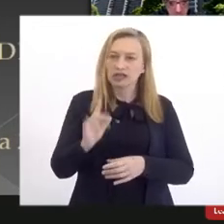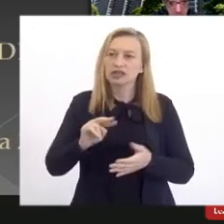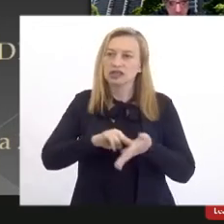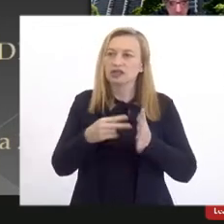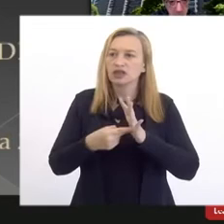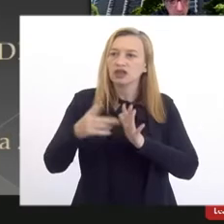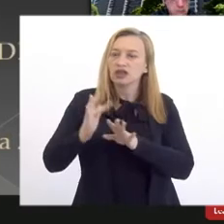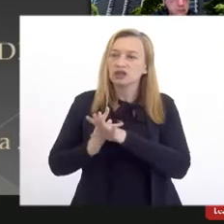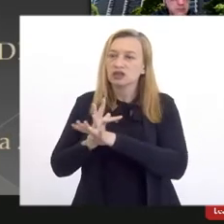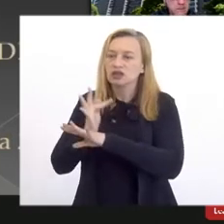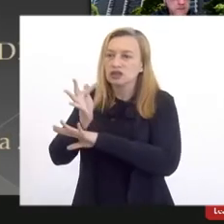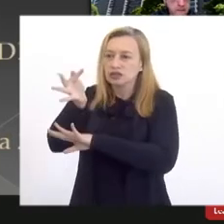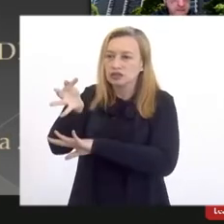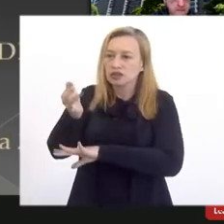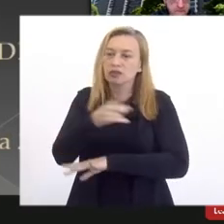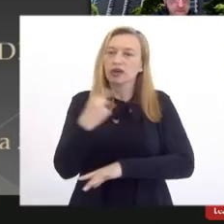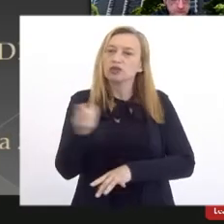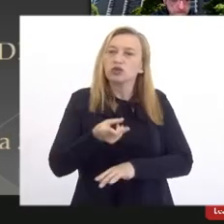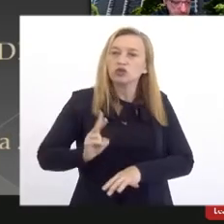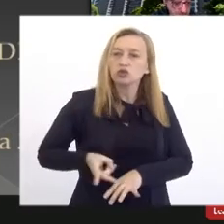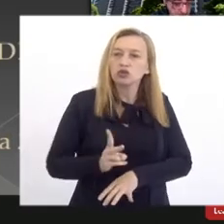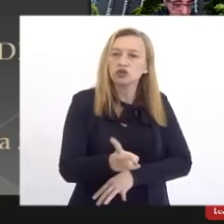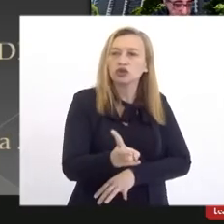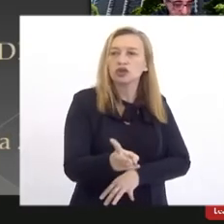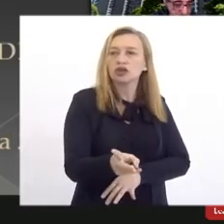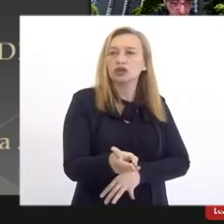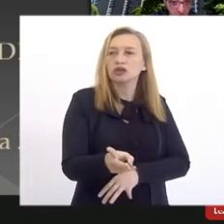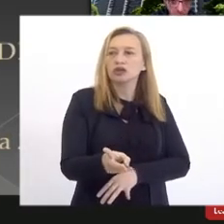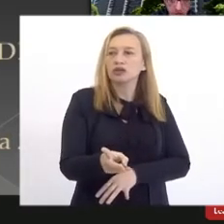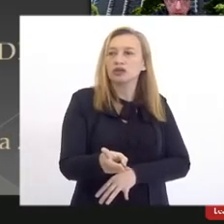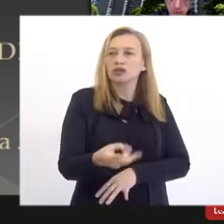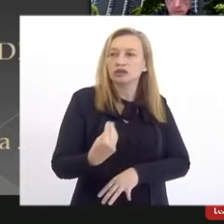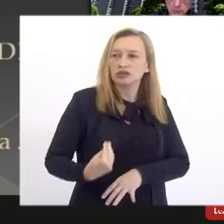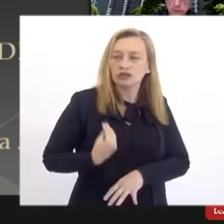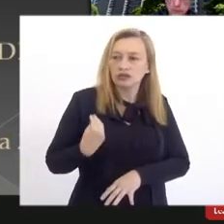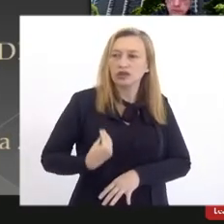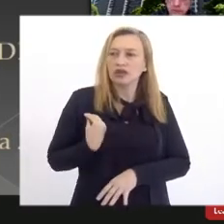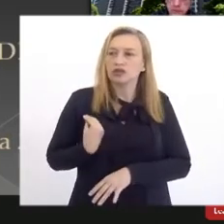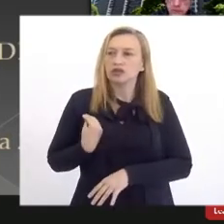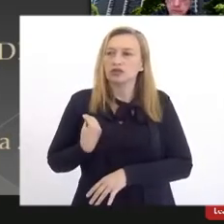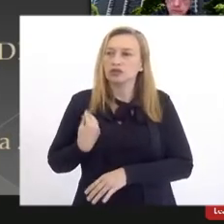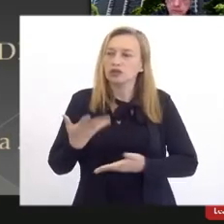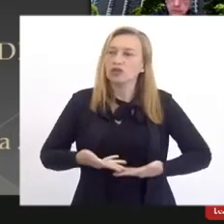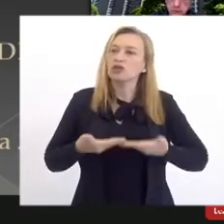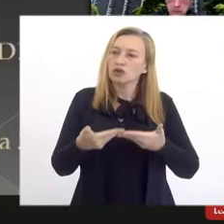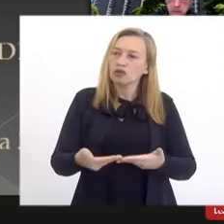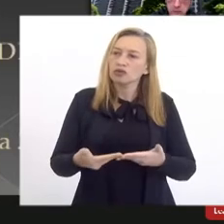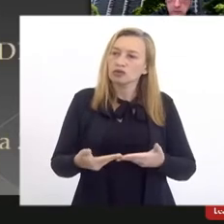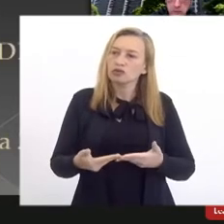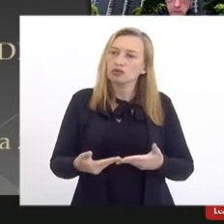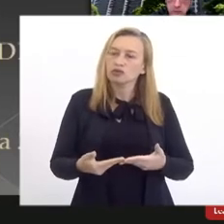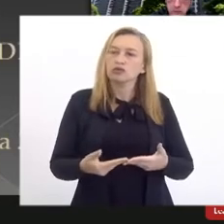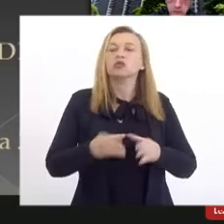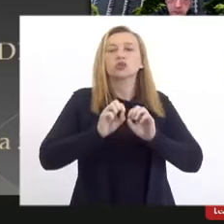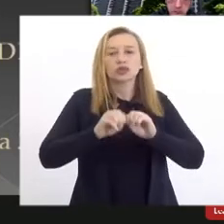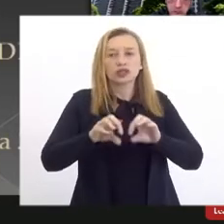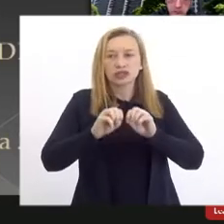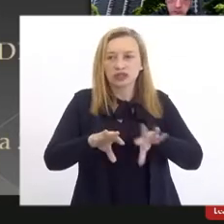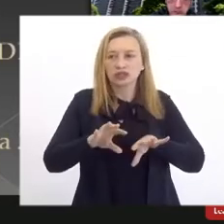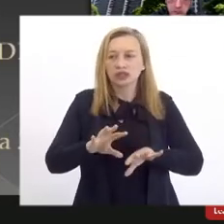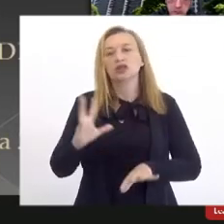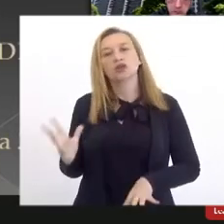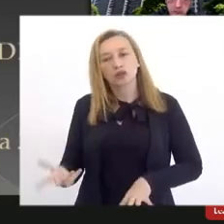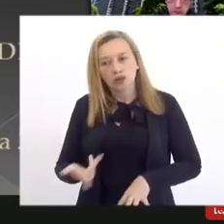esperança para nós continuarmos existindo e ofertando um ensino de